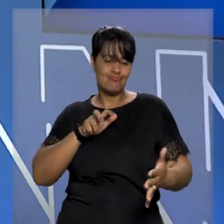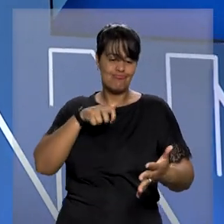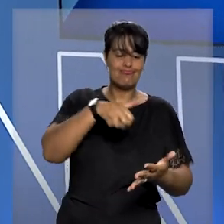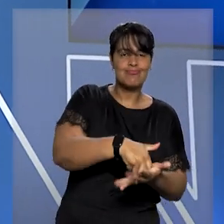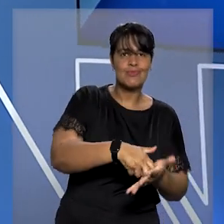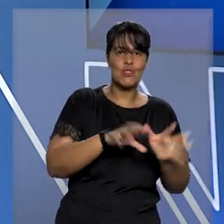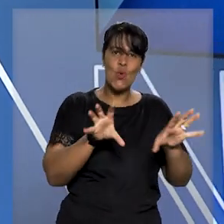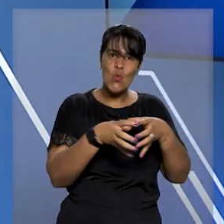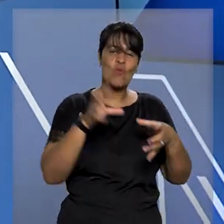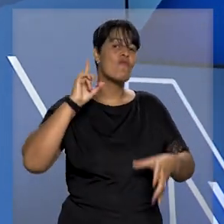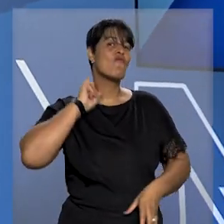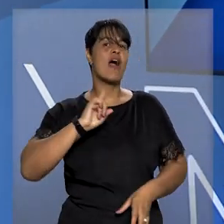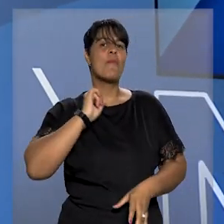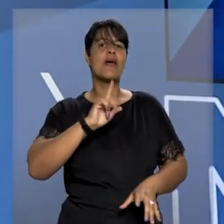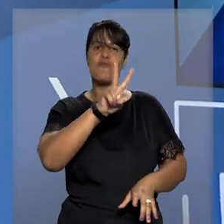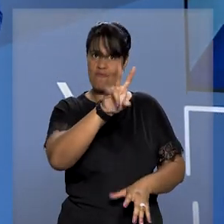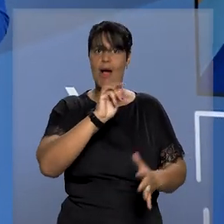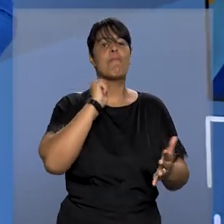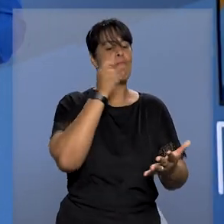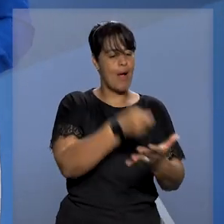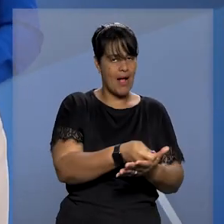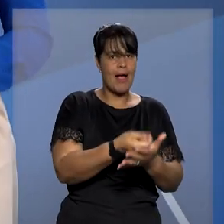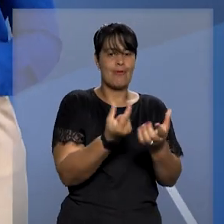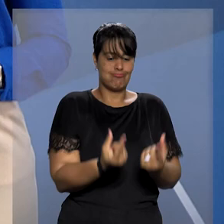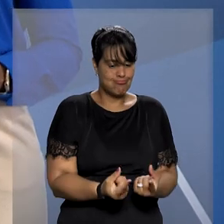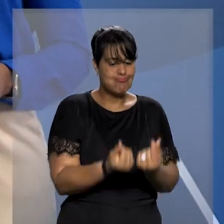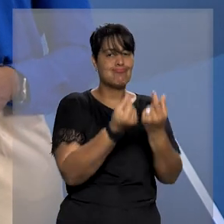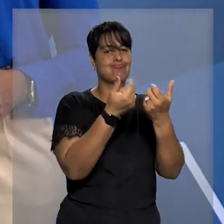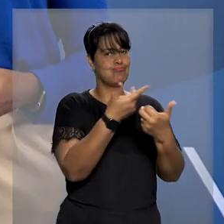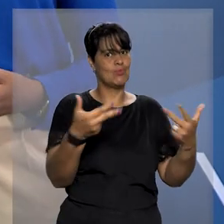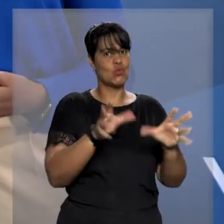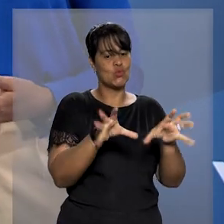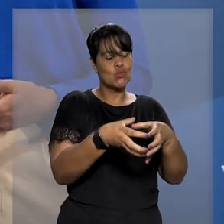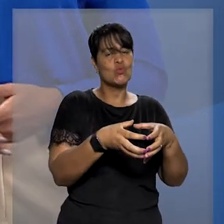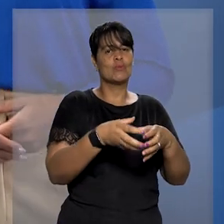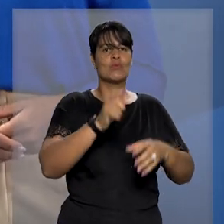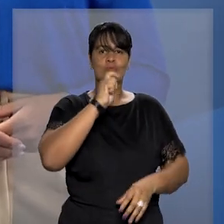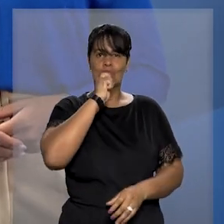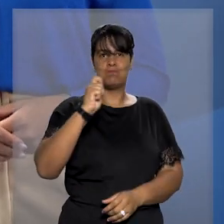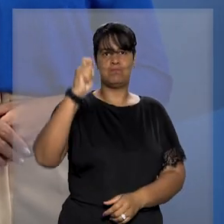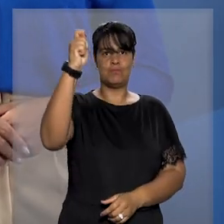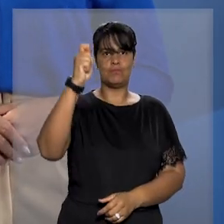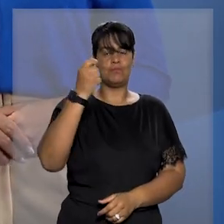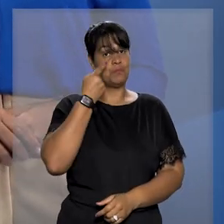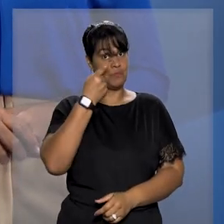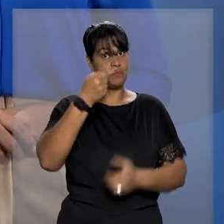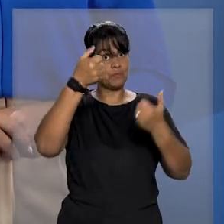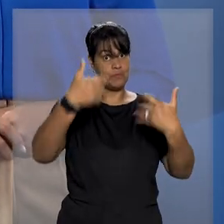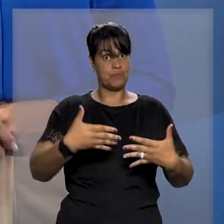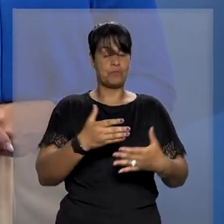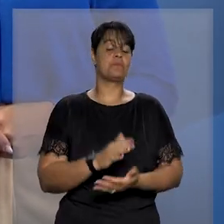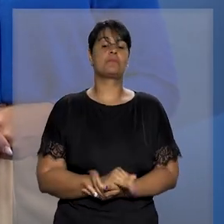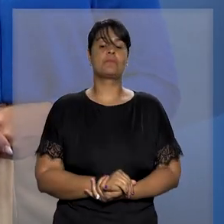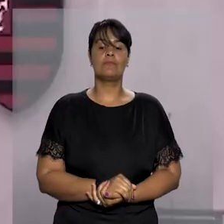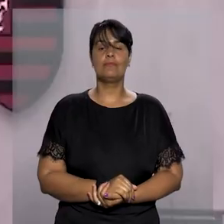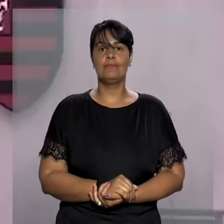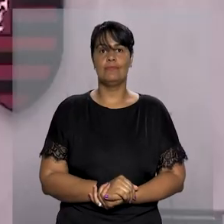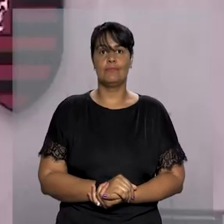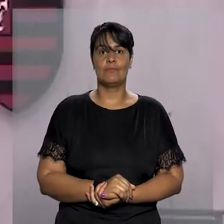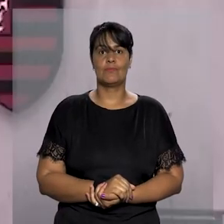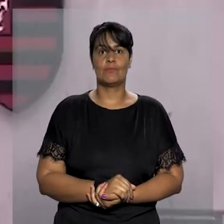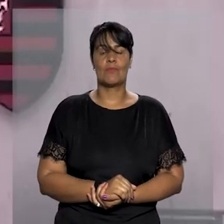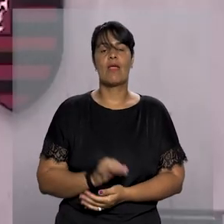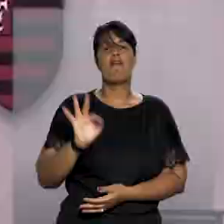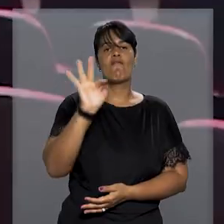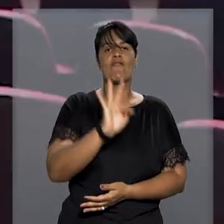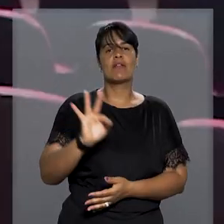condenou o Flamengo a pagar custas de arbitragem. A decisão é do ministro Benedito Gonçalves. A